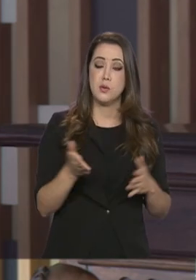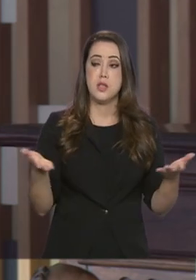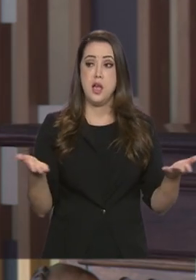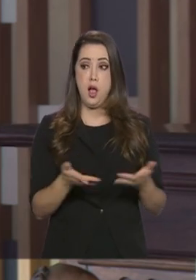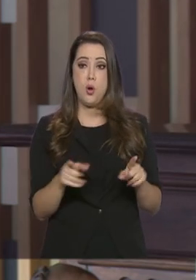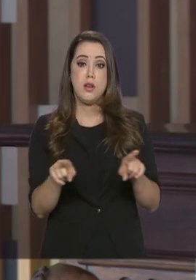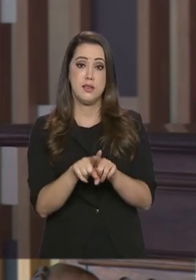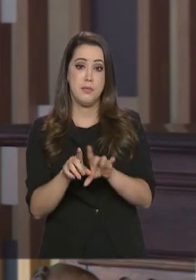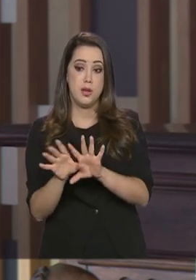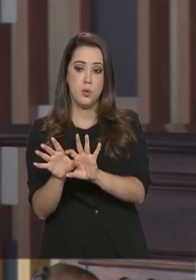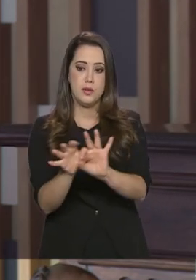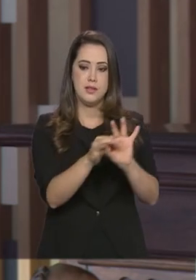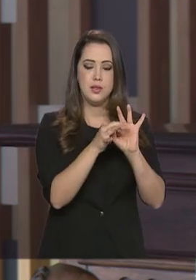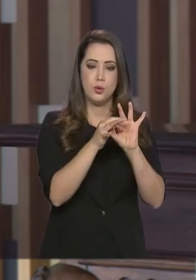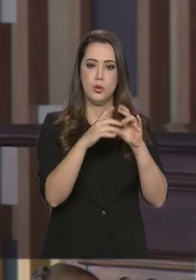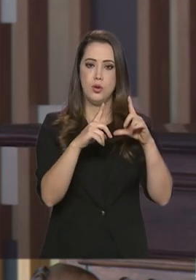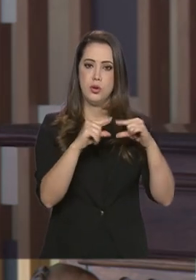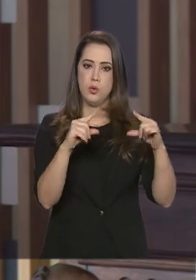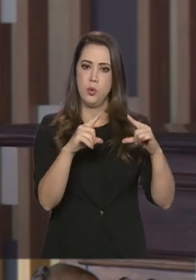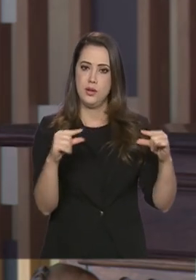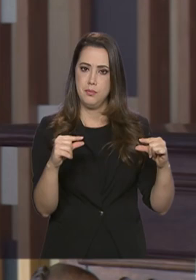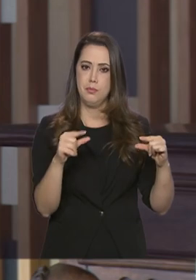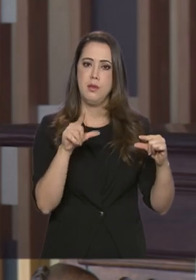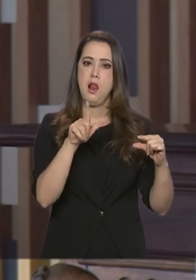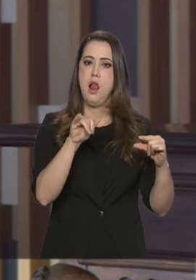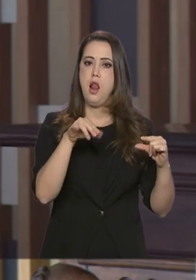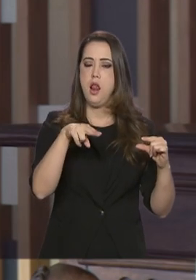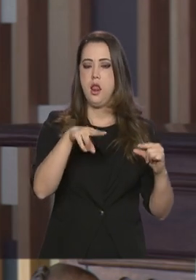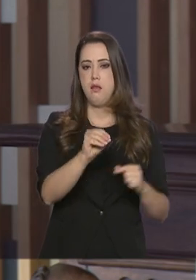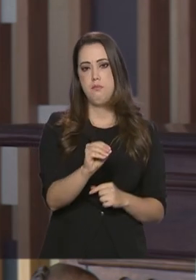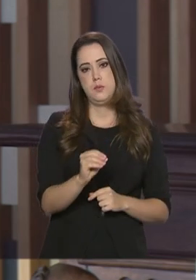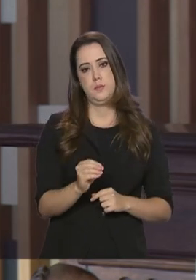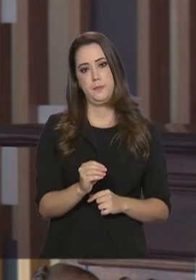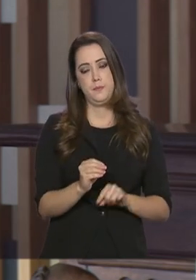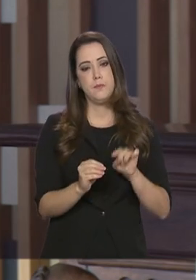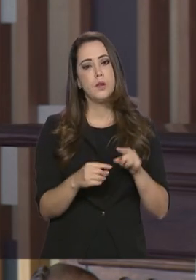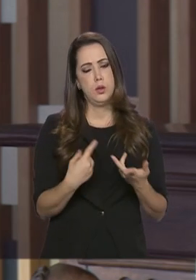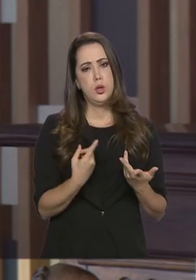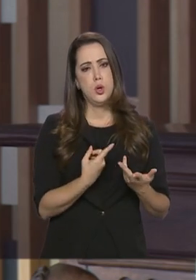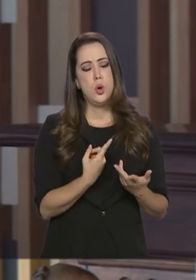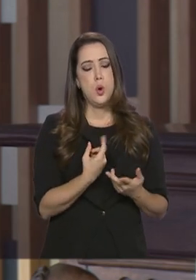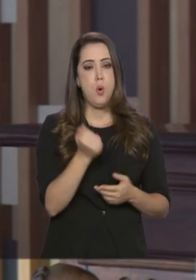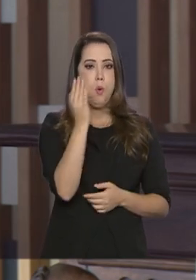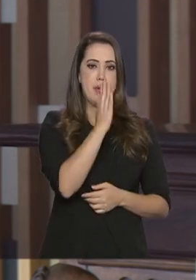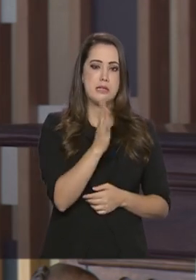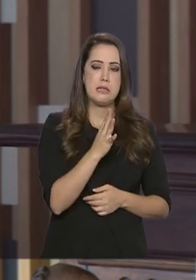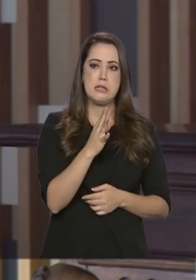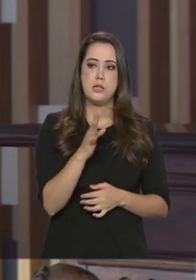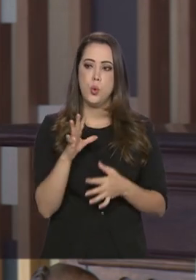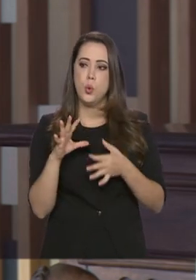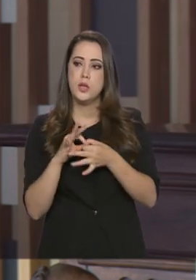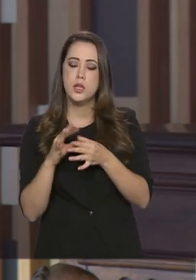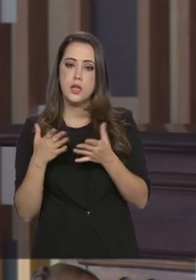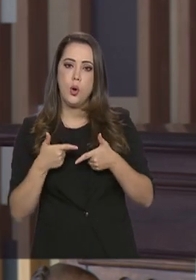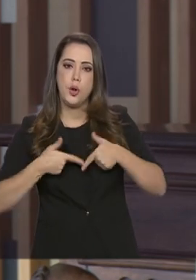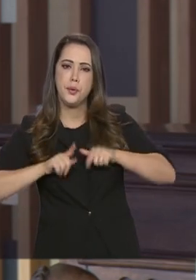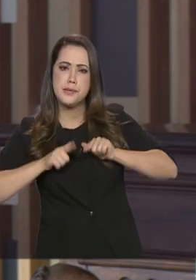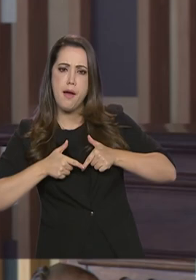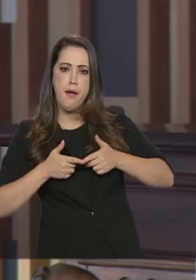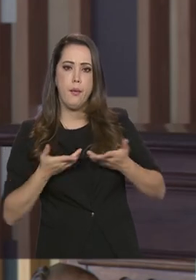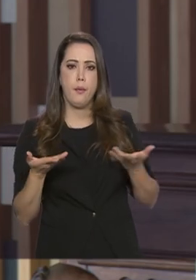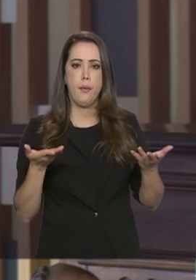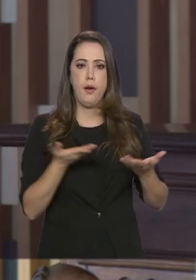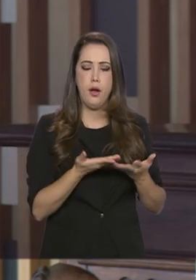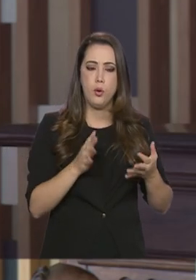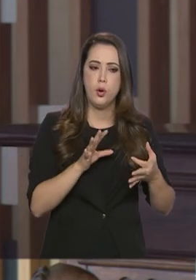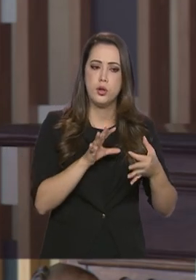também. Nós achamos que o Brasil, com essa relação, nós reconstruímos, digamos, com Israel, que nós estamos aumentando com